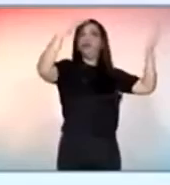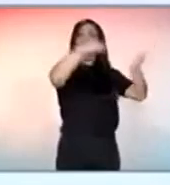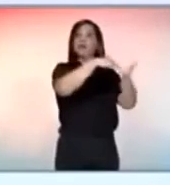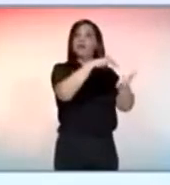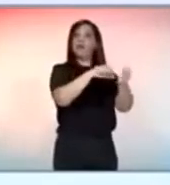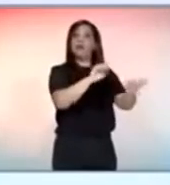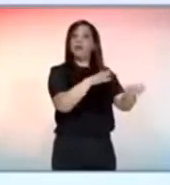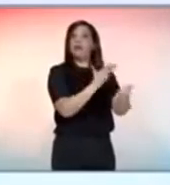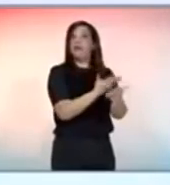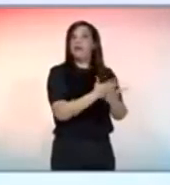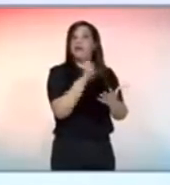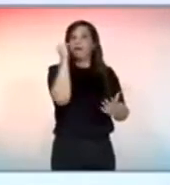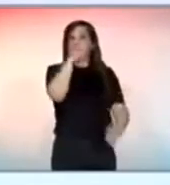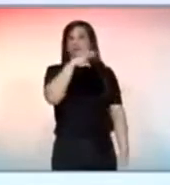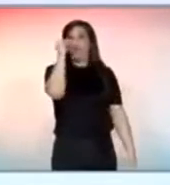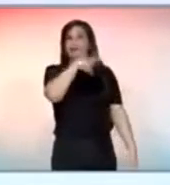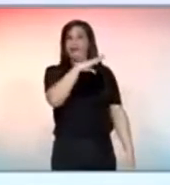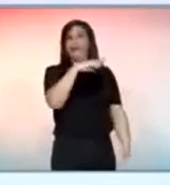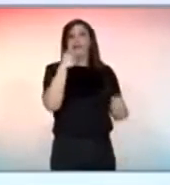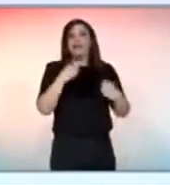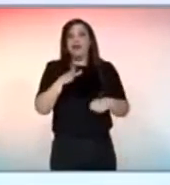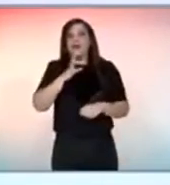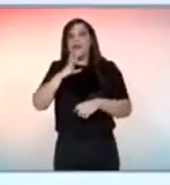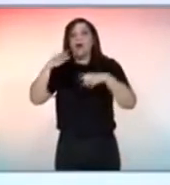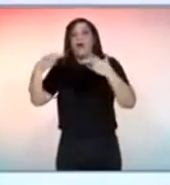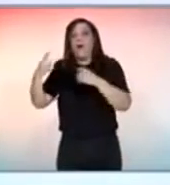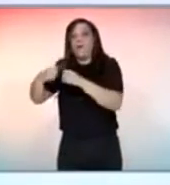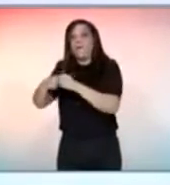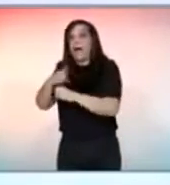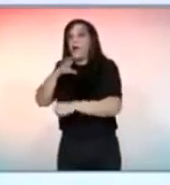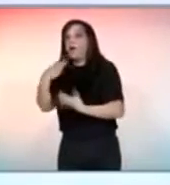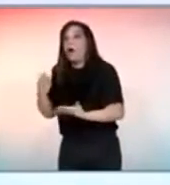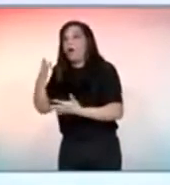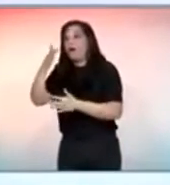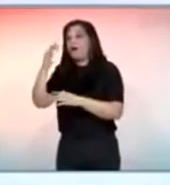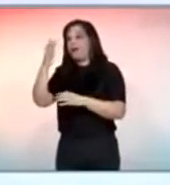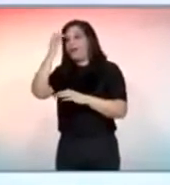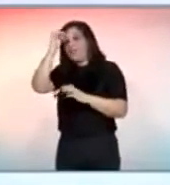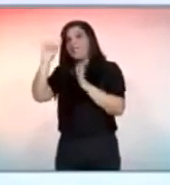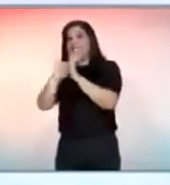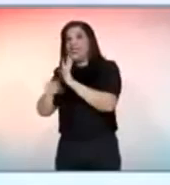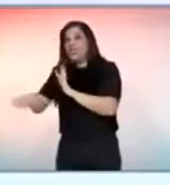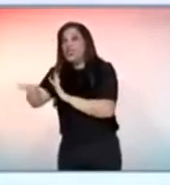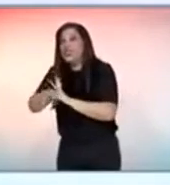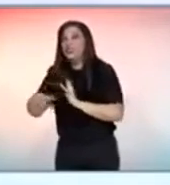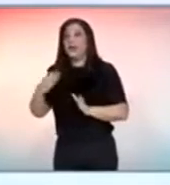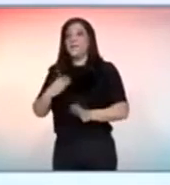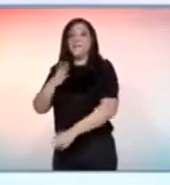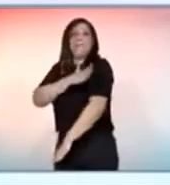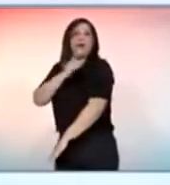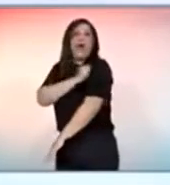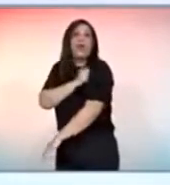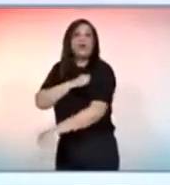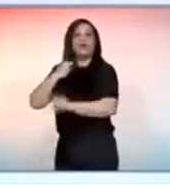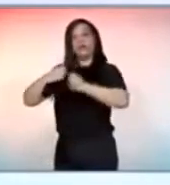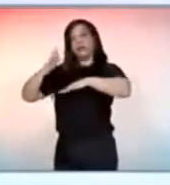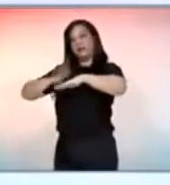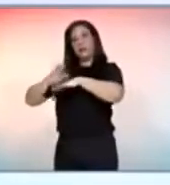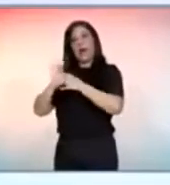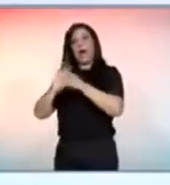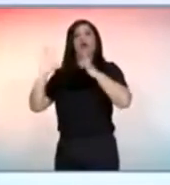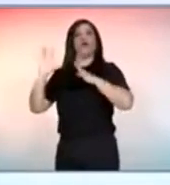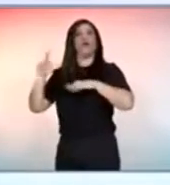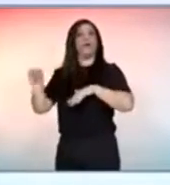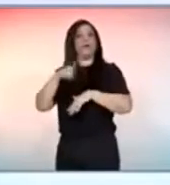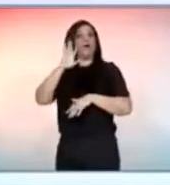de Educação. É um grande equívoco. Por isso que a gente está perdendo tanto. E no último resultado do IDEB, e olha que eu tenho críticas à metodologia do IDEB, nós voltamos aos